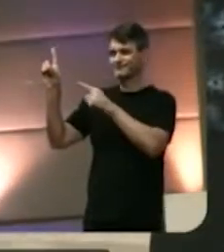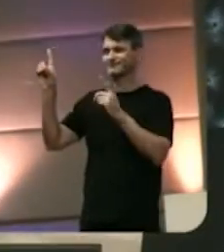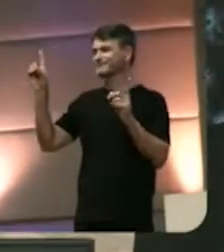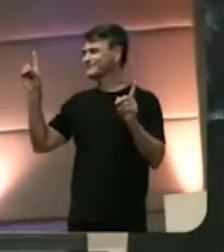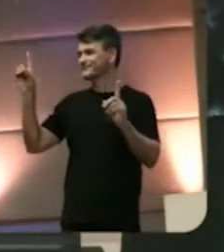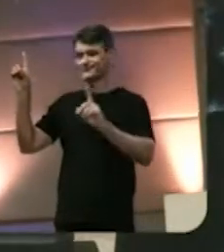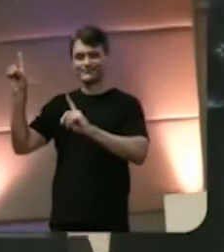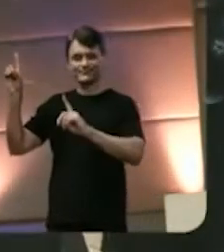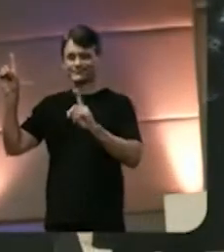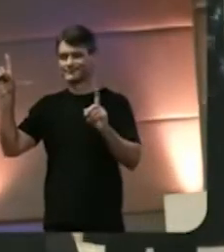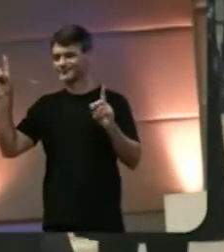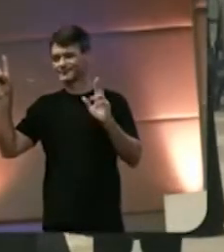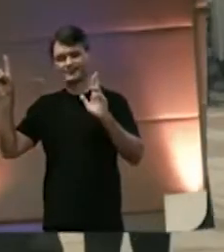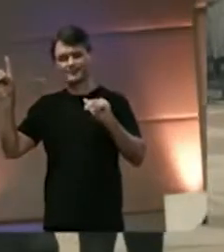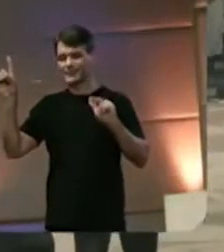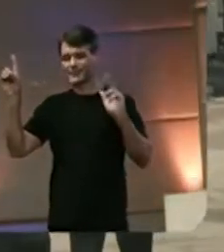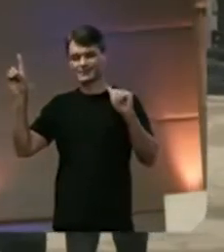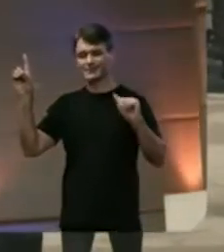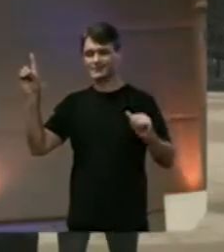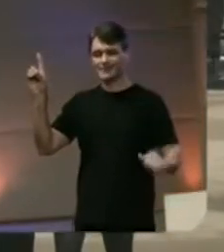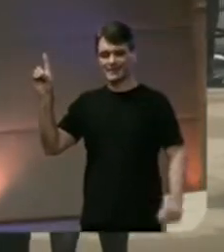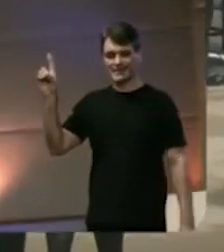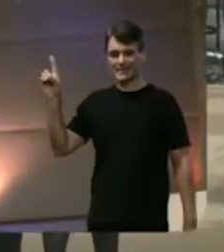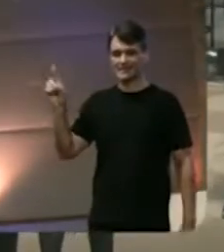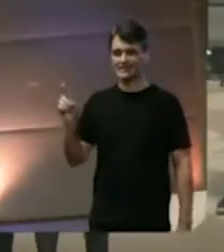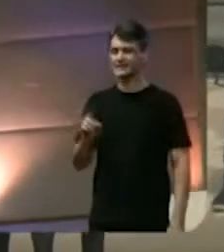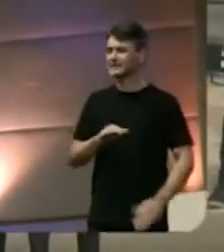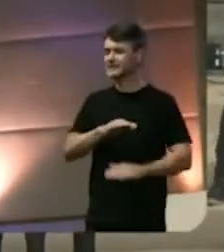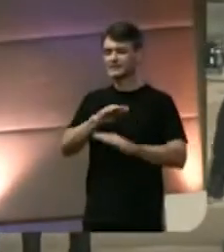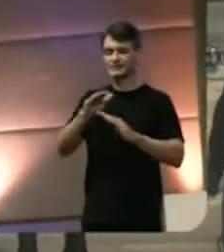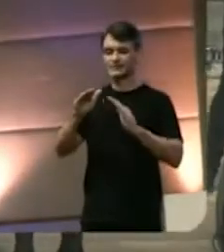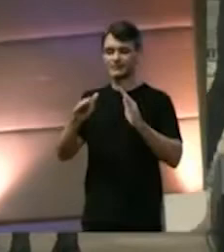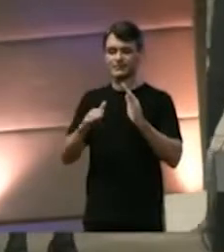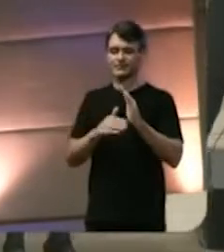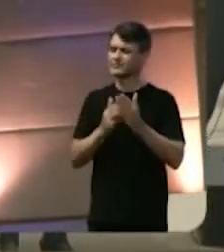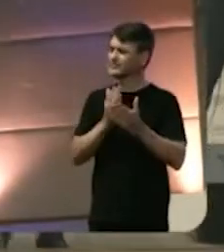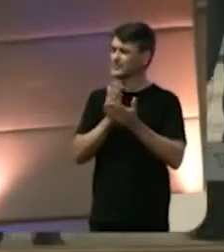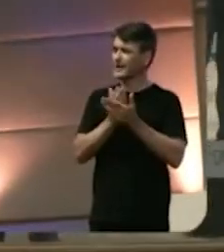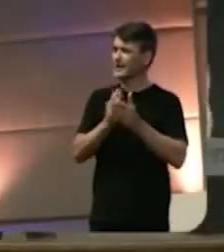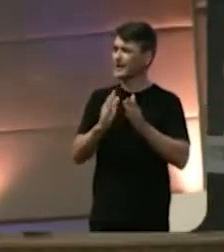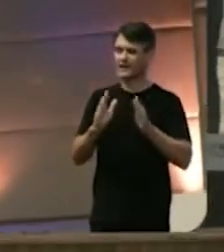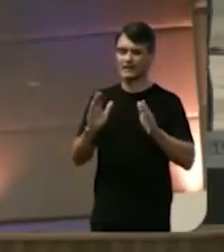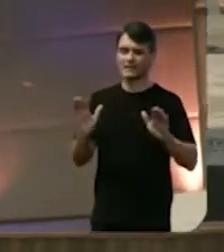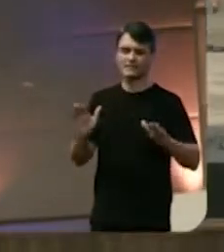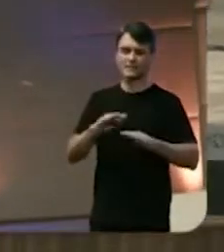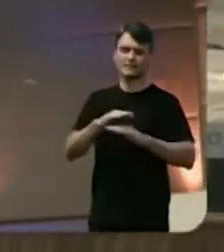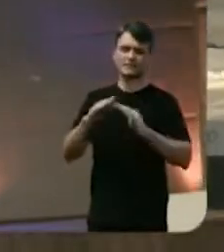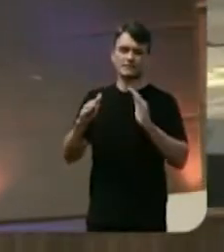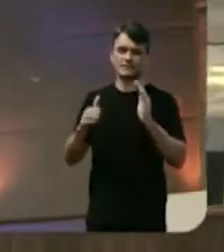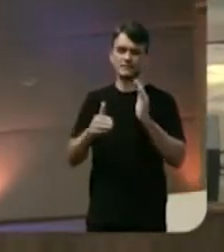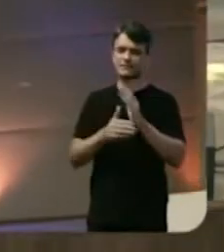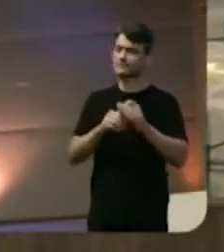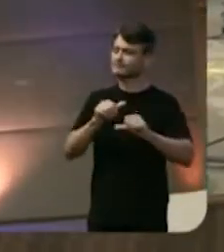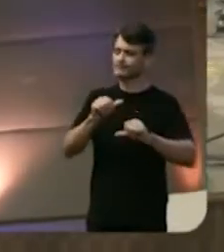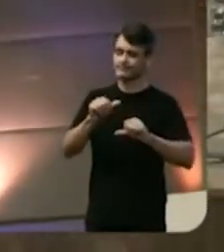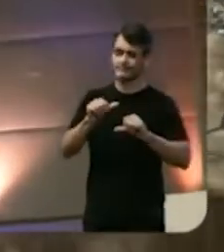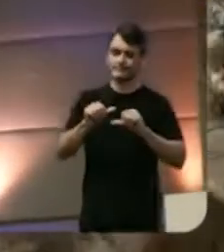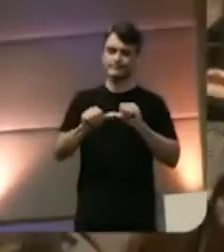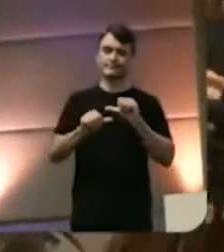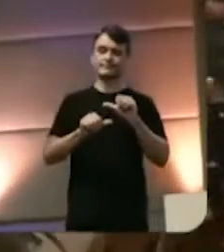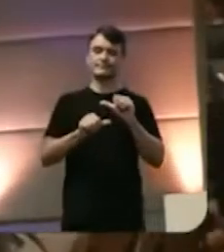mentir Tudo pode passar, tudo